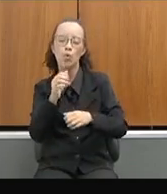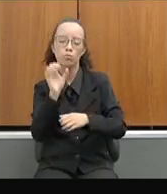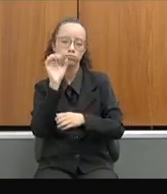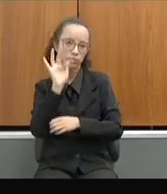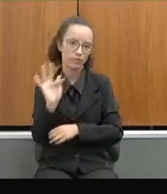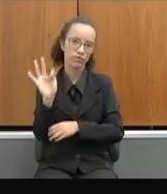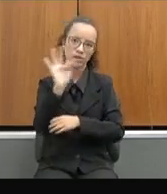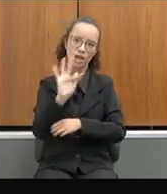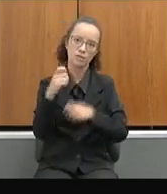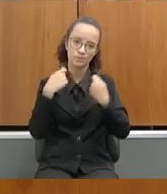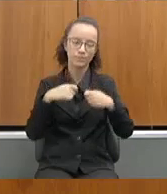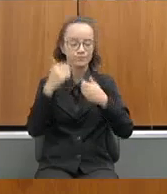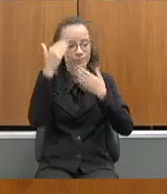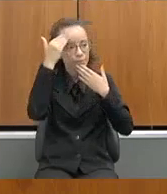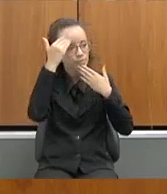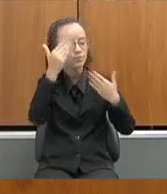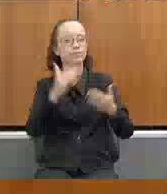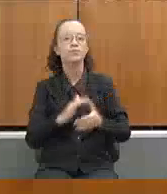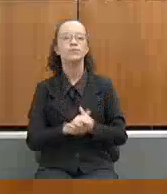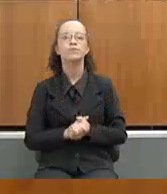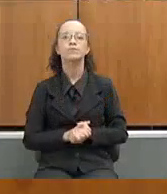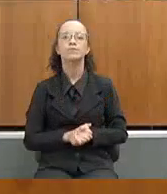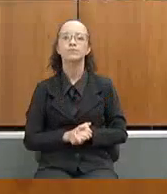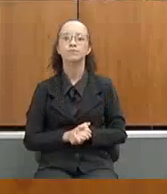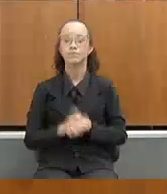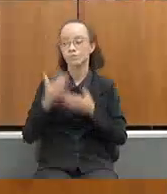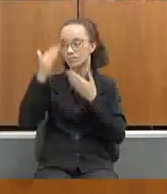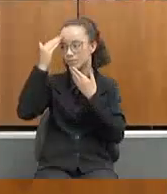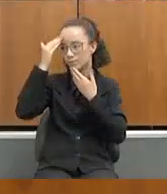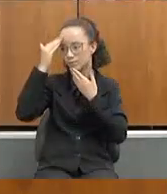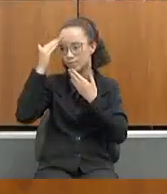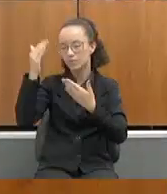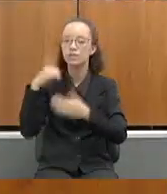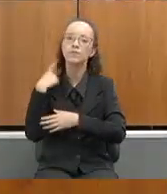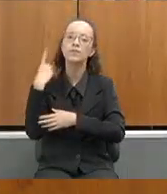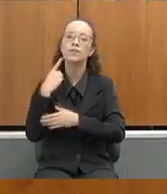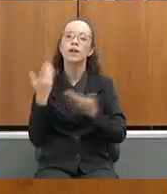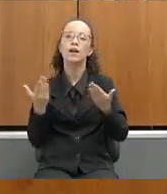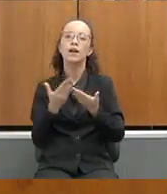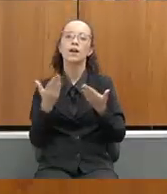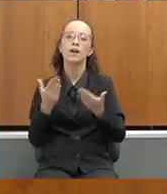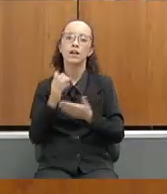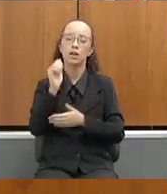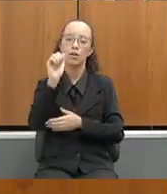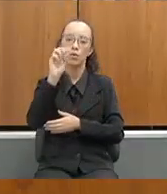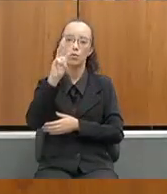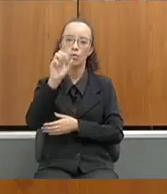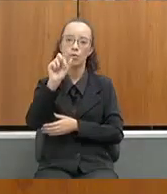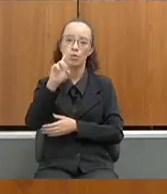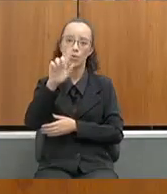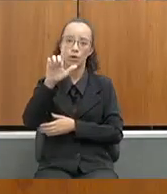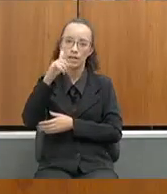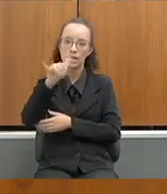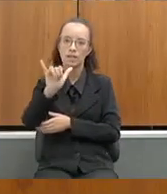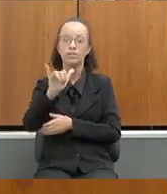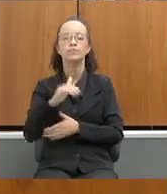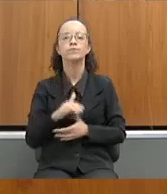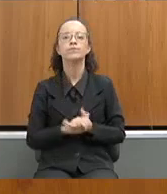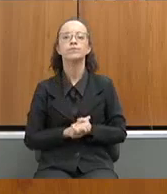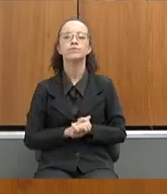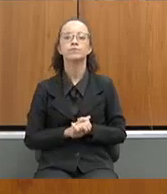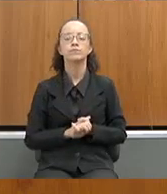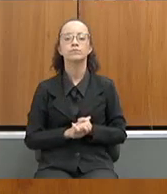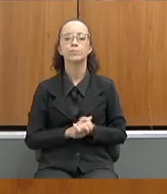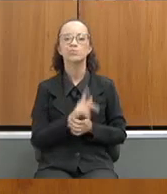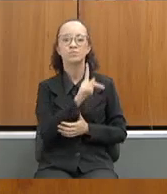Gerais. Obrigada. Obrigada, deputada. Com a palavra o deputado Arley Santiago. Presidente